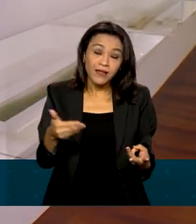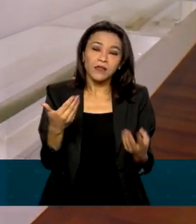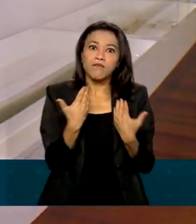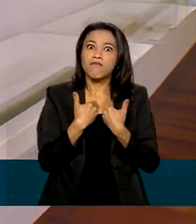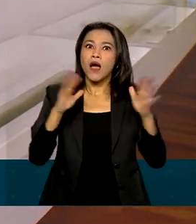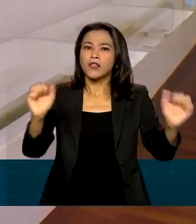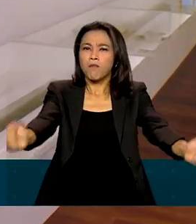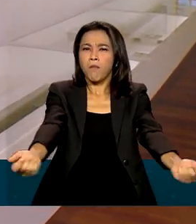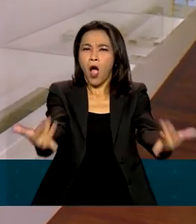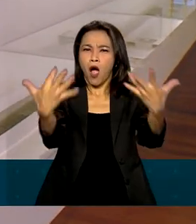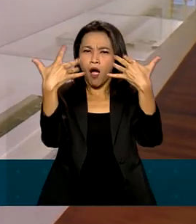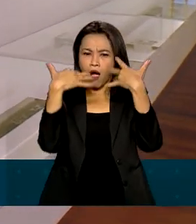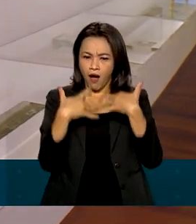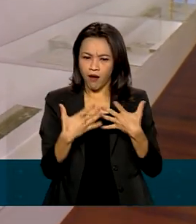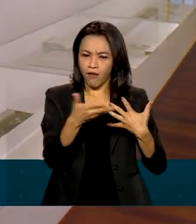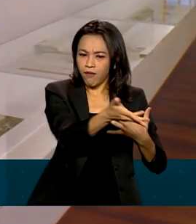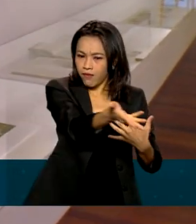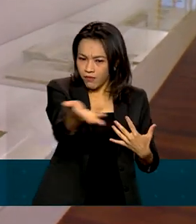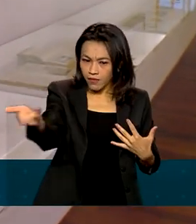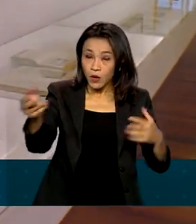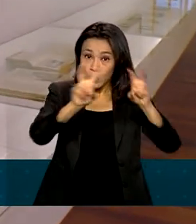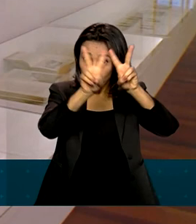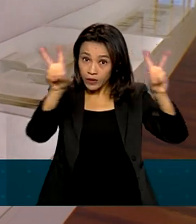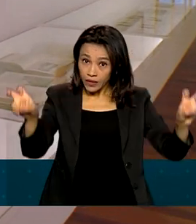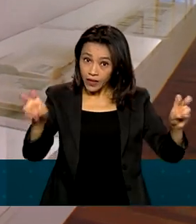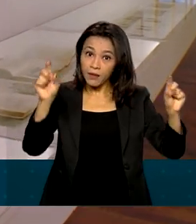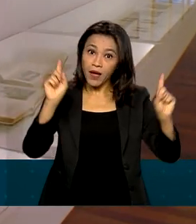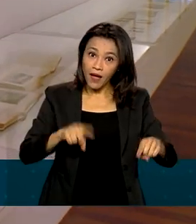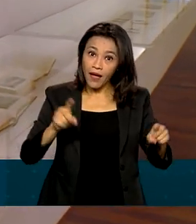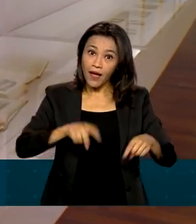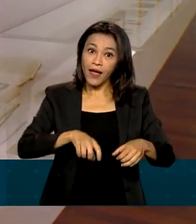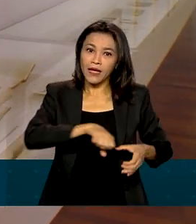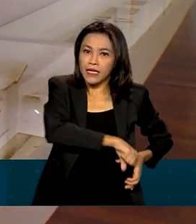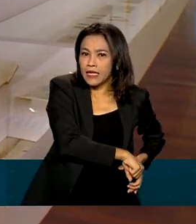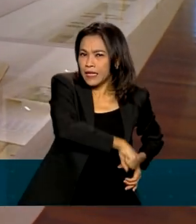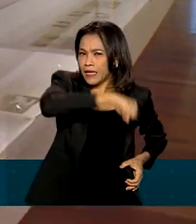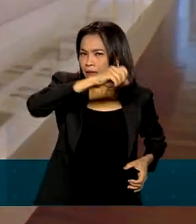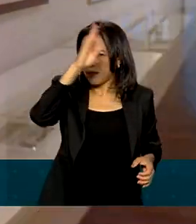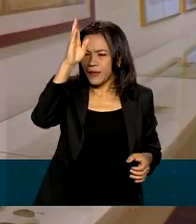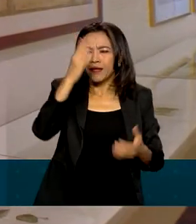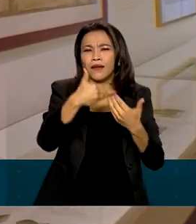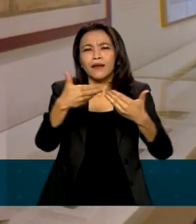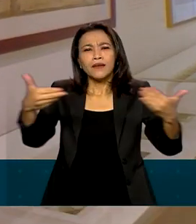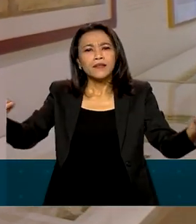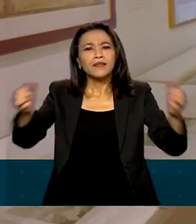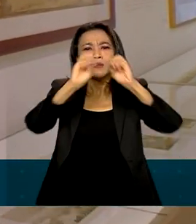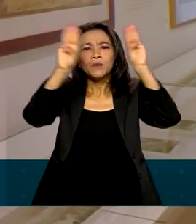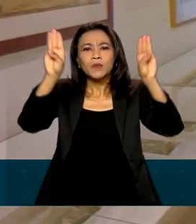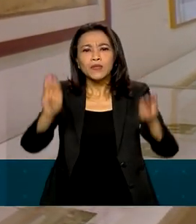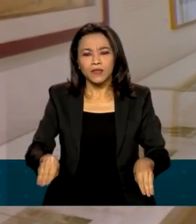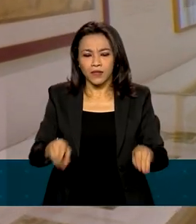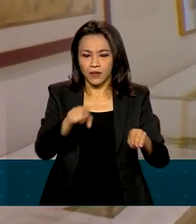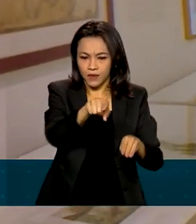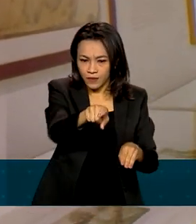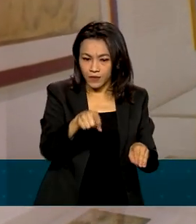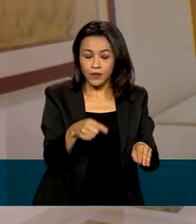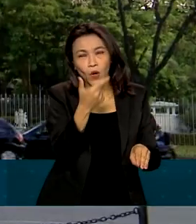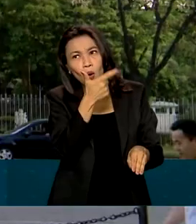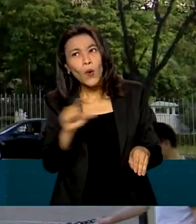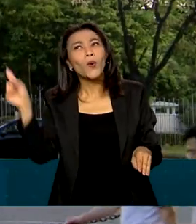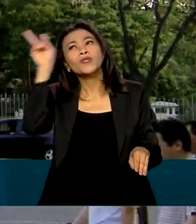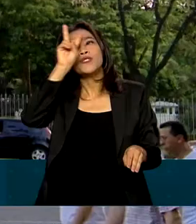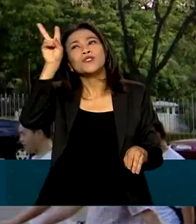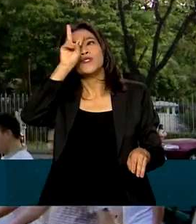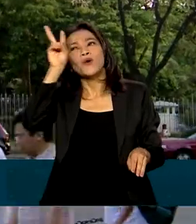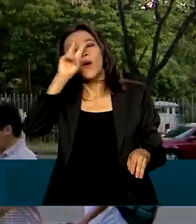maior número de opções. O tema deste ano é Independências e Museus, Outros 200, Outras Histórias.